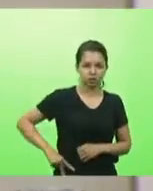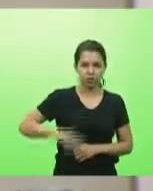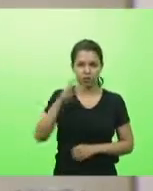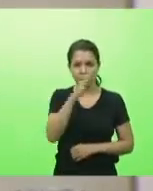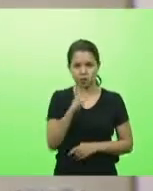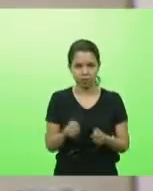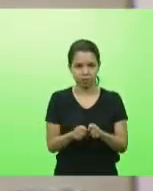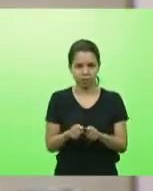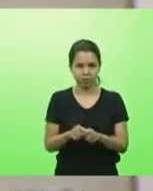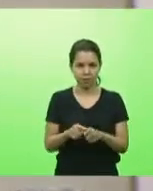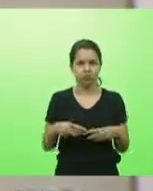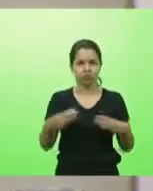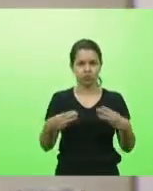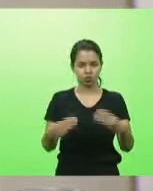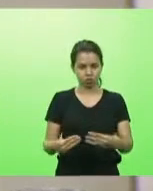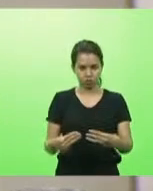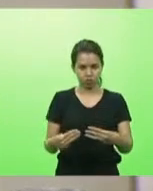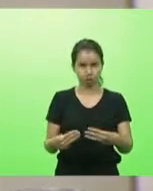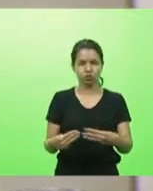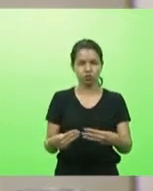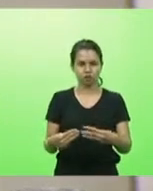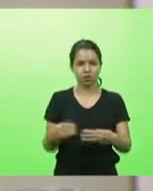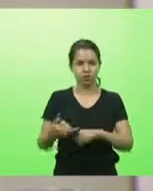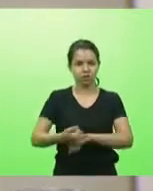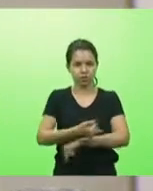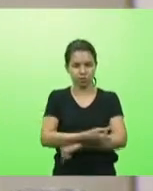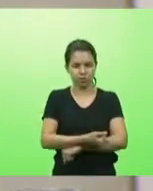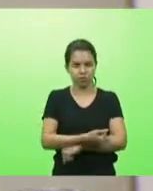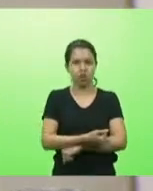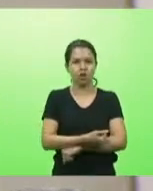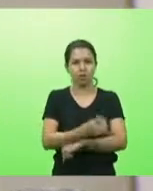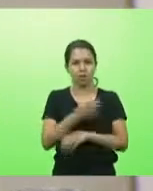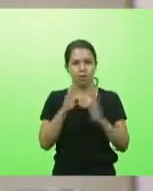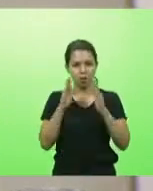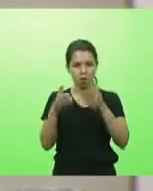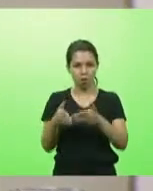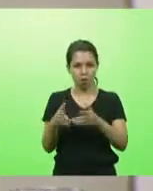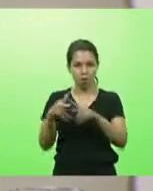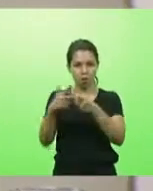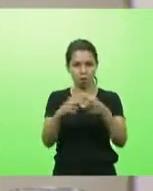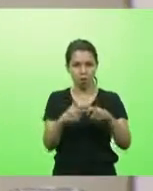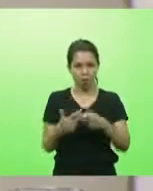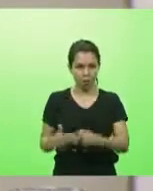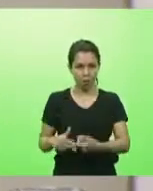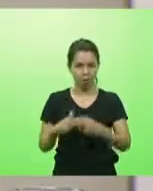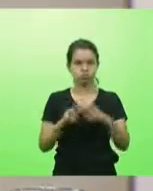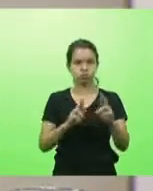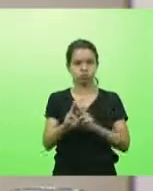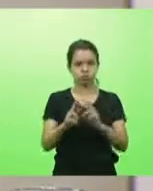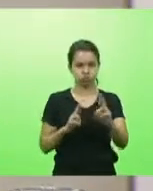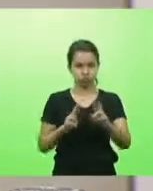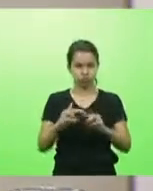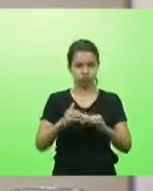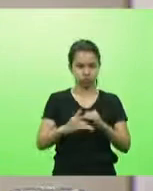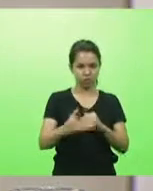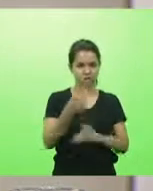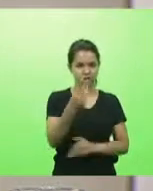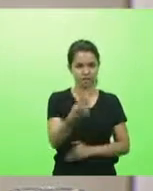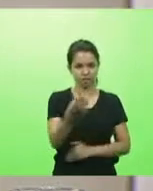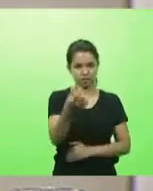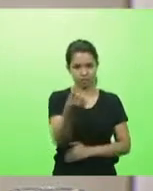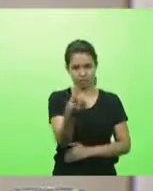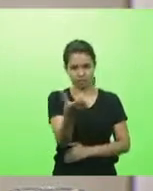prioridade às obras de recuperação asfáltica da BR-116, 300 municípios de Santa Cecília e Correia Pinto. Em discussão,